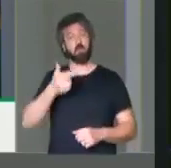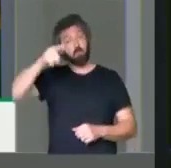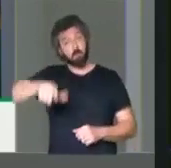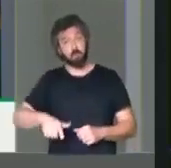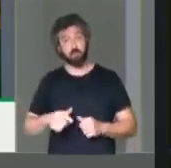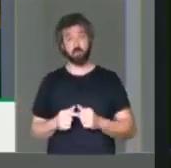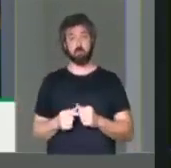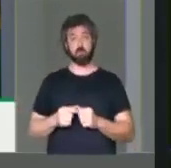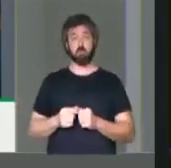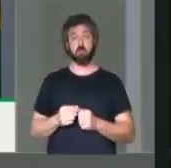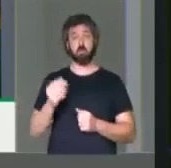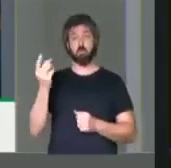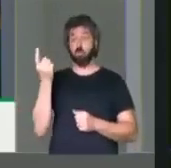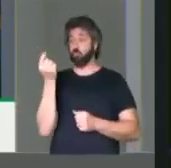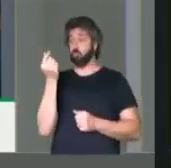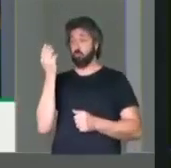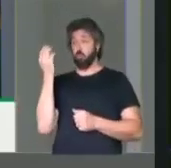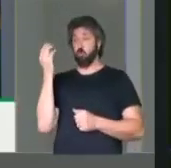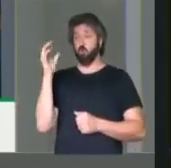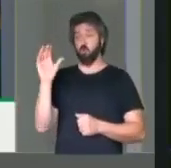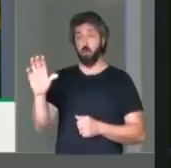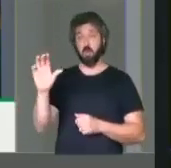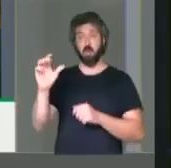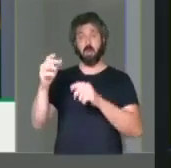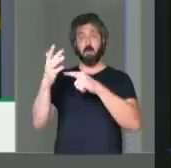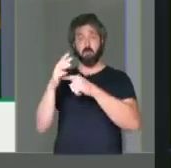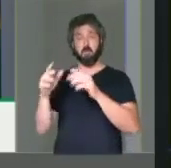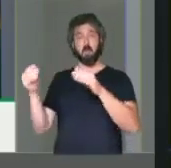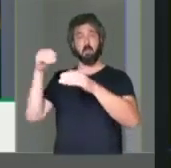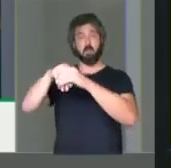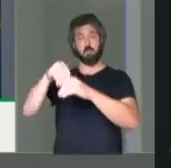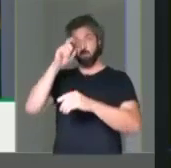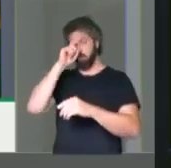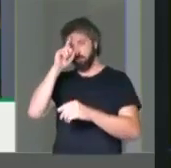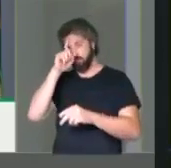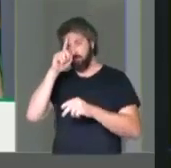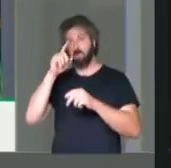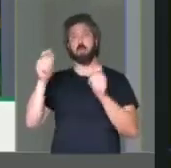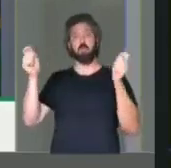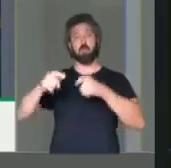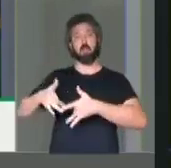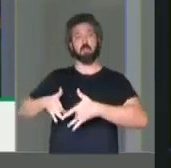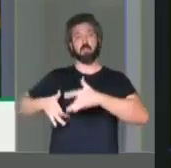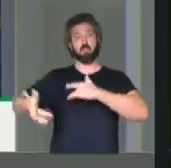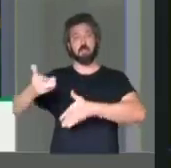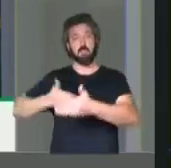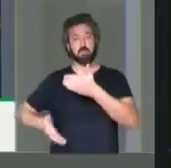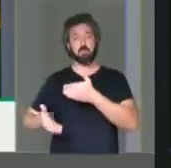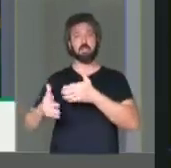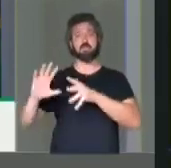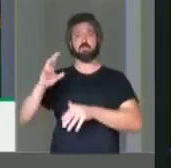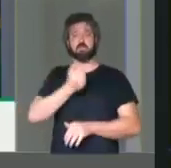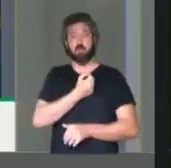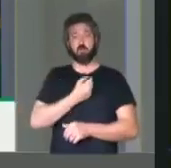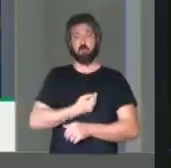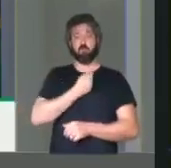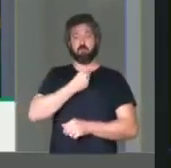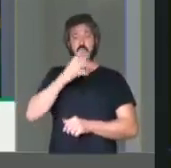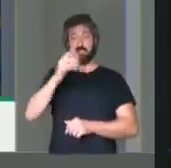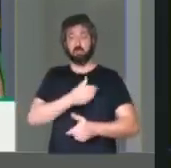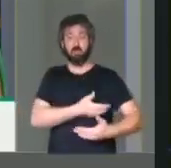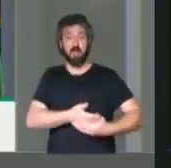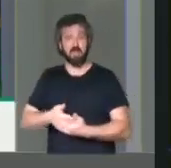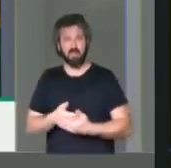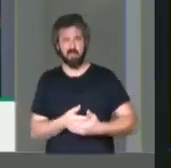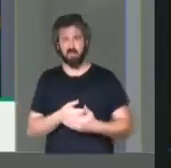repito, para colocar aparelhos em hospitais que vão possibilitar transplantes, salvar vidas, salvar bebês.